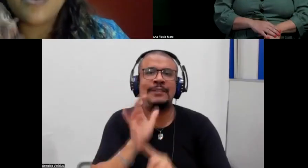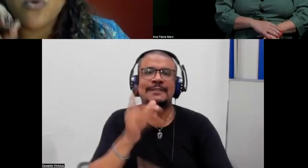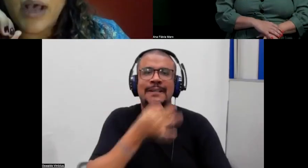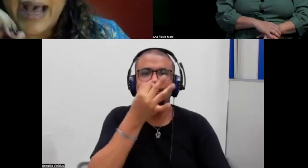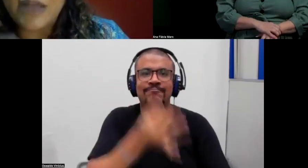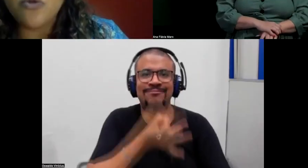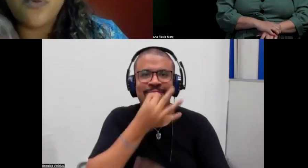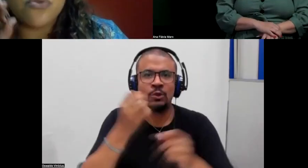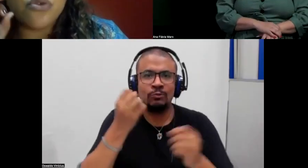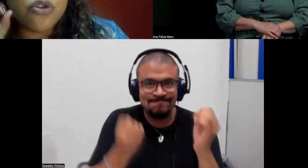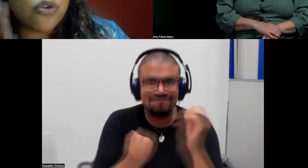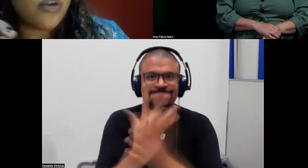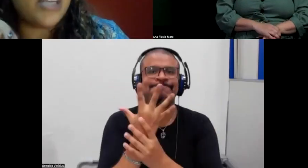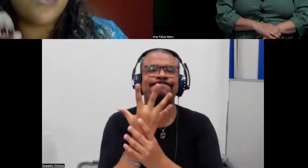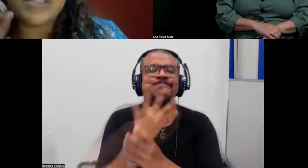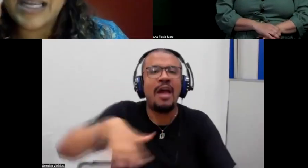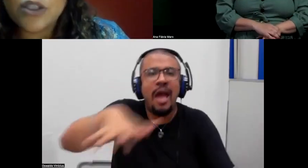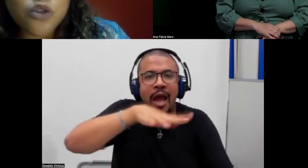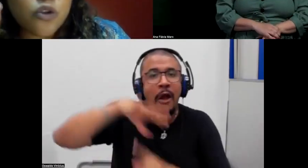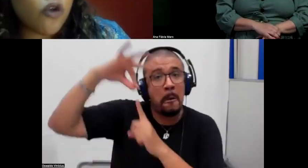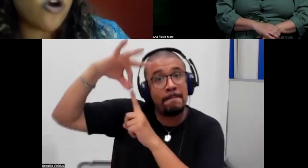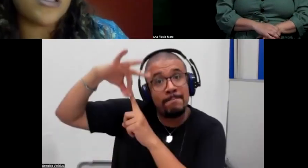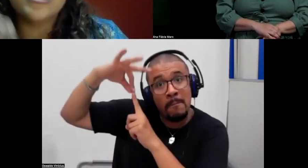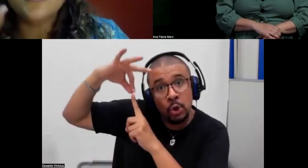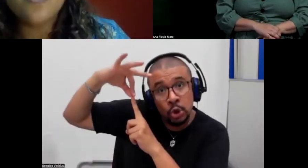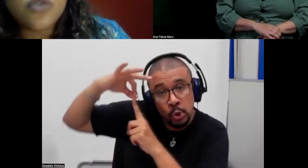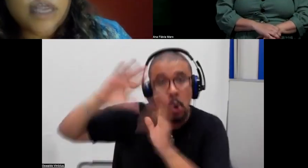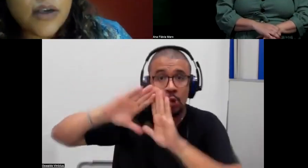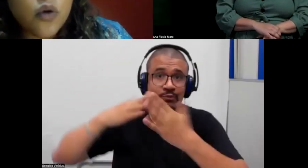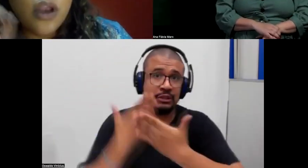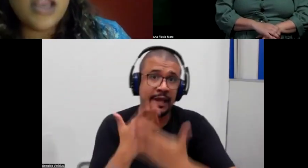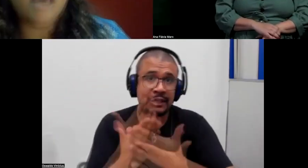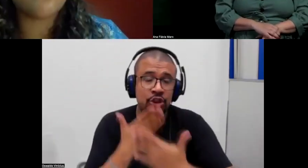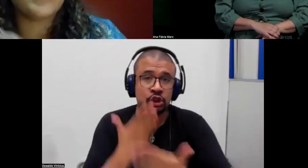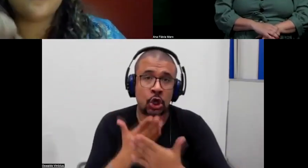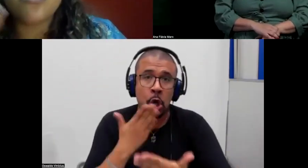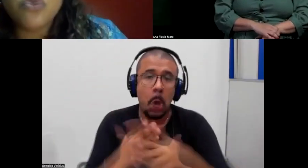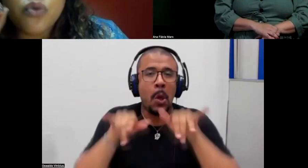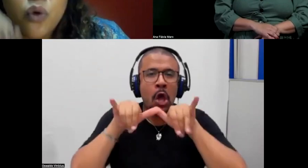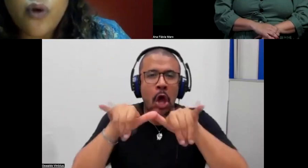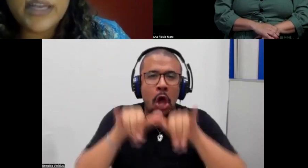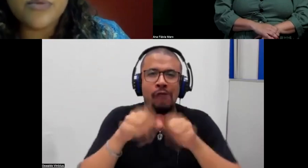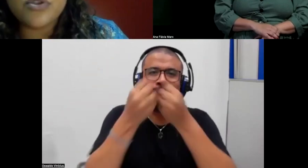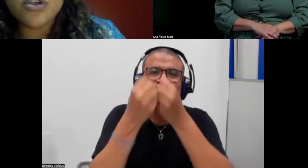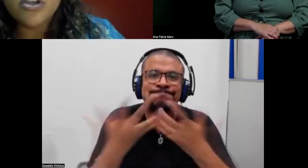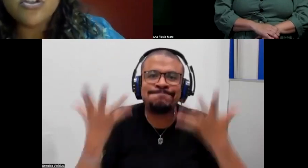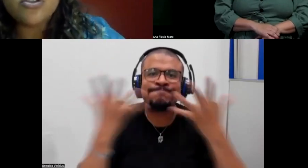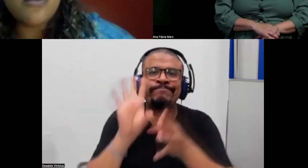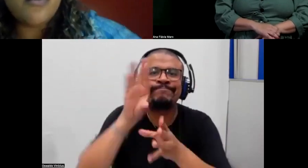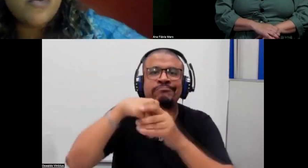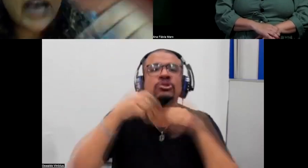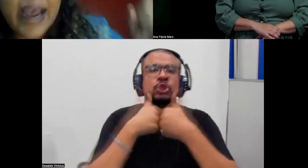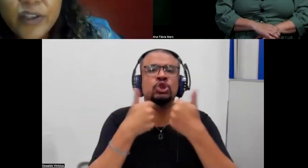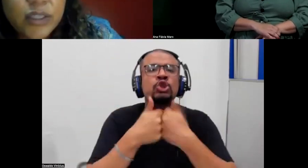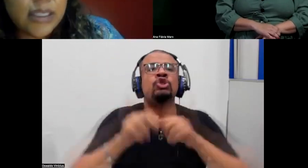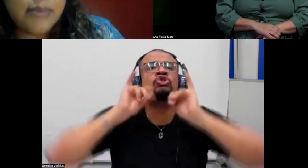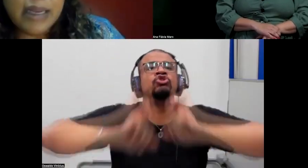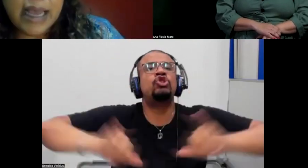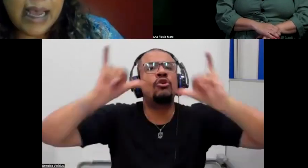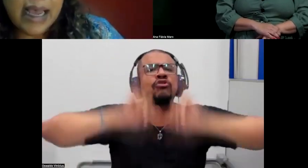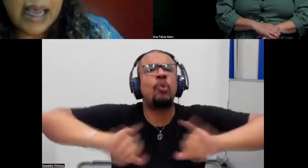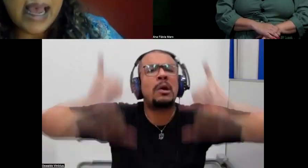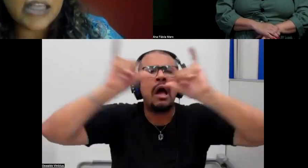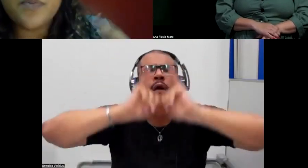Para atuar no ponto de ônibus, na escola, no sacolão, dentro do ônibus, divulgar e